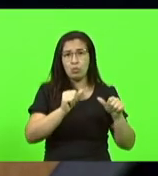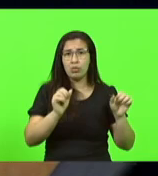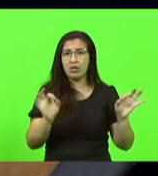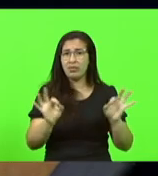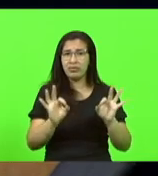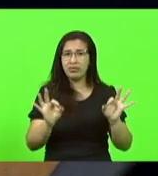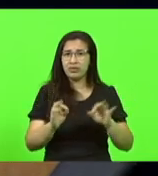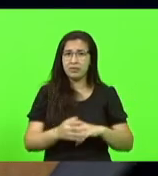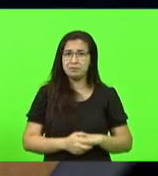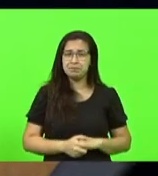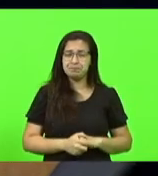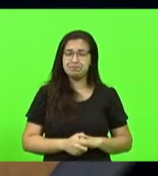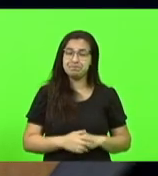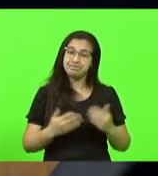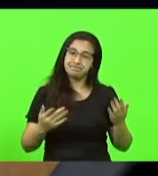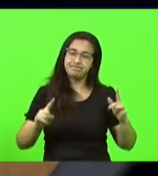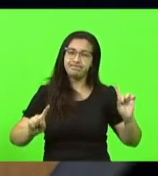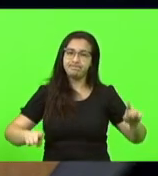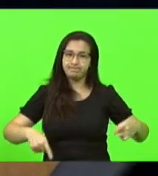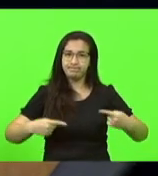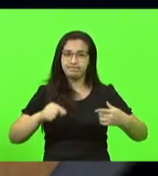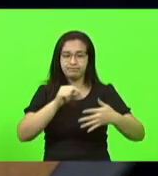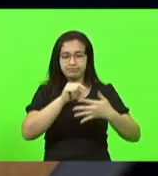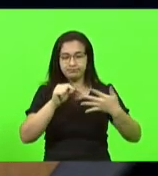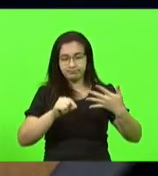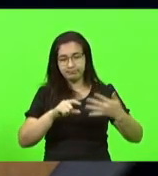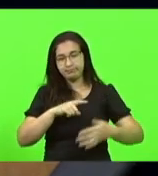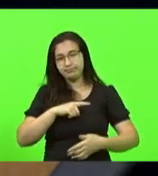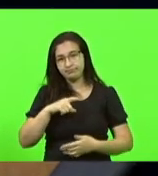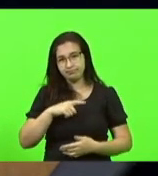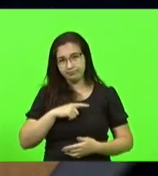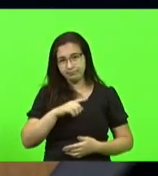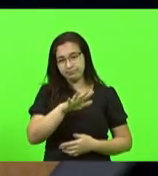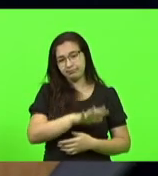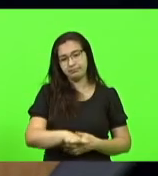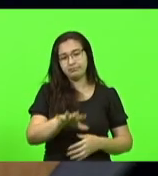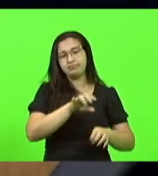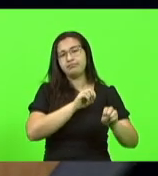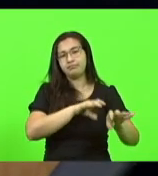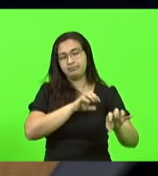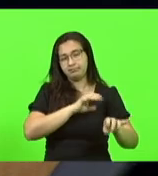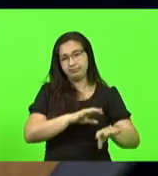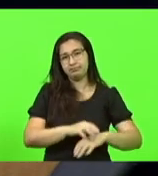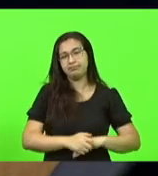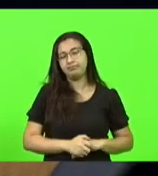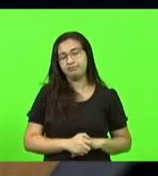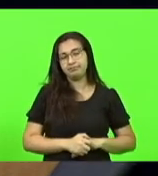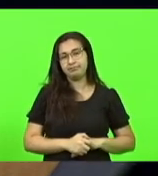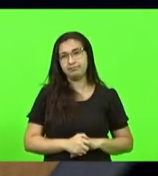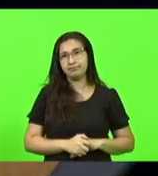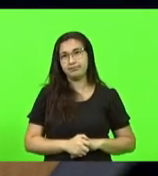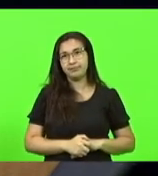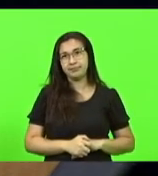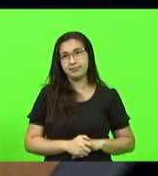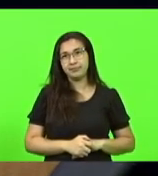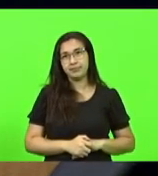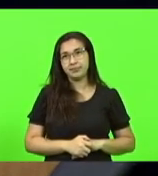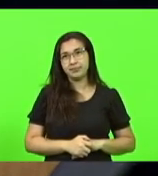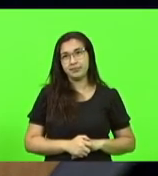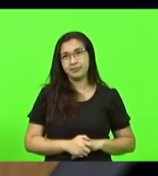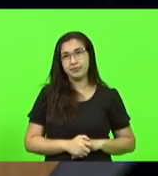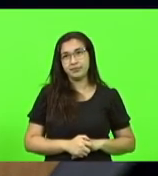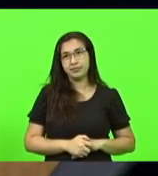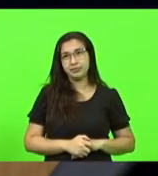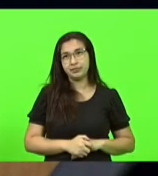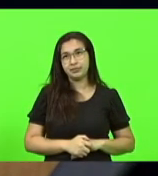desafios estão aí colocados também no âmbito da educação. E assim poderíamos ir citando